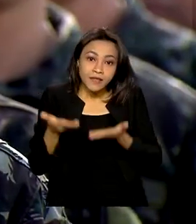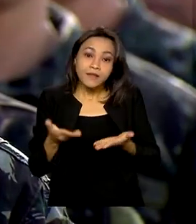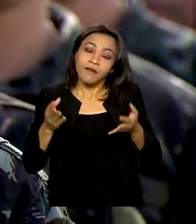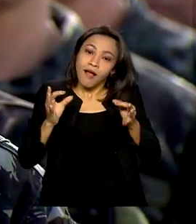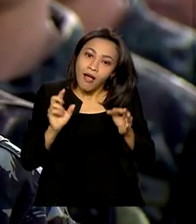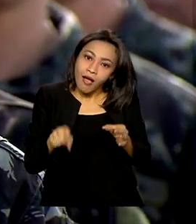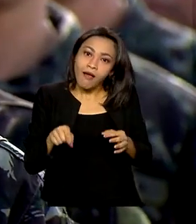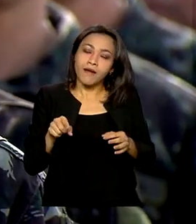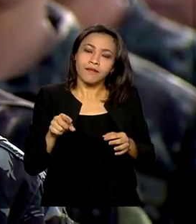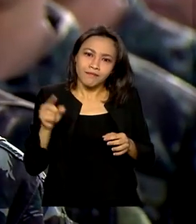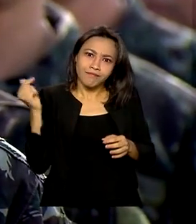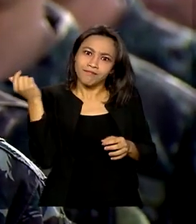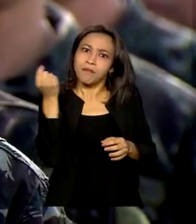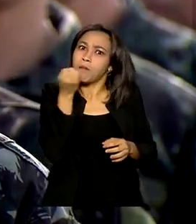justamente ela tem um ganho muito grande.